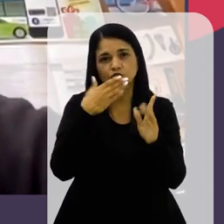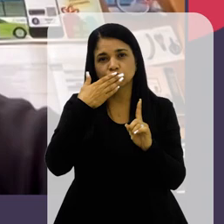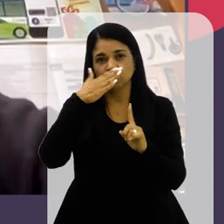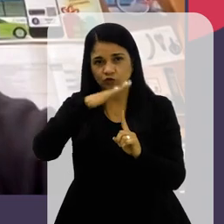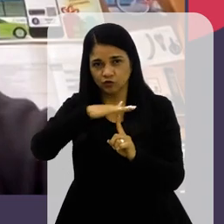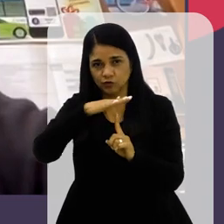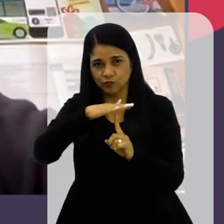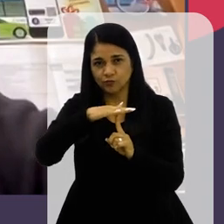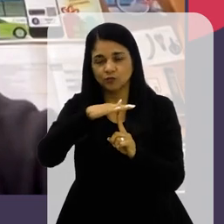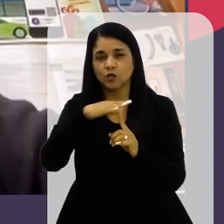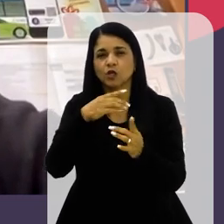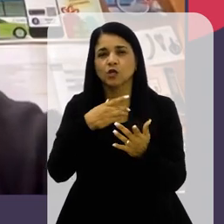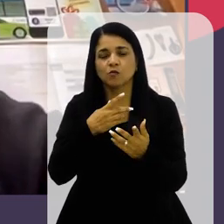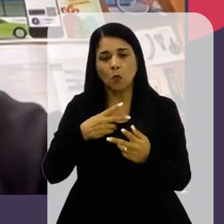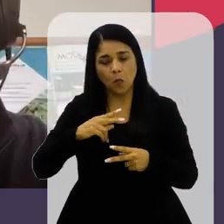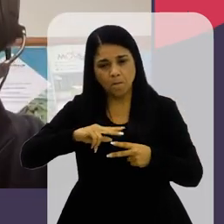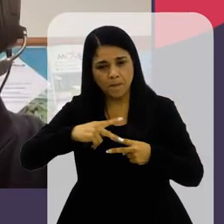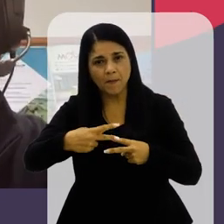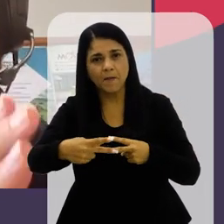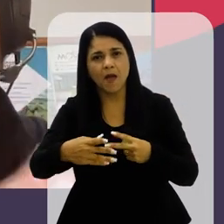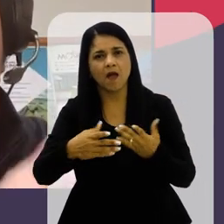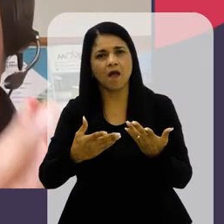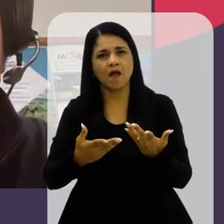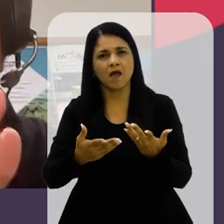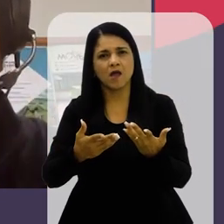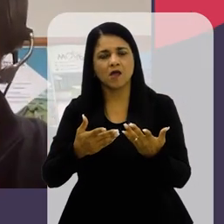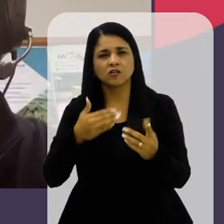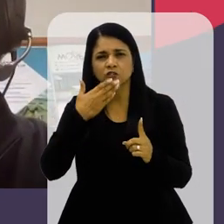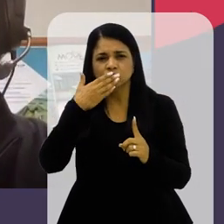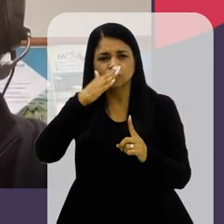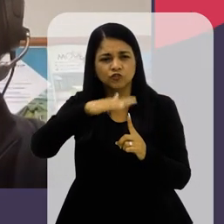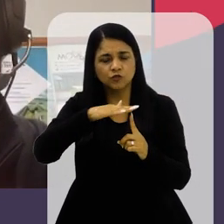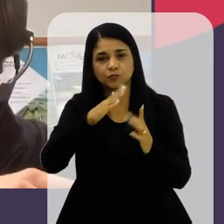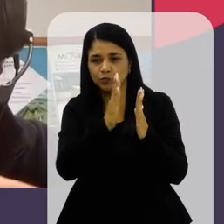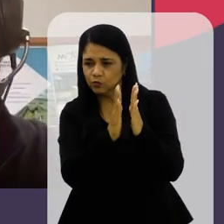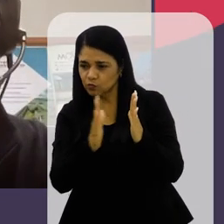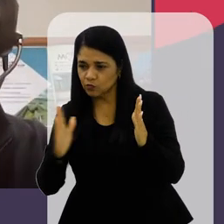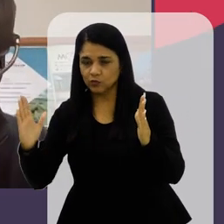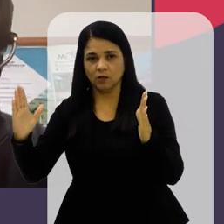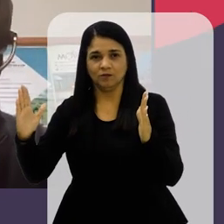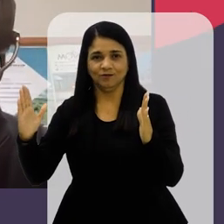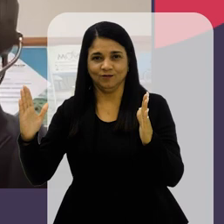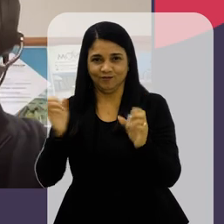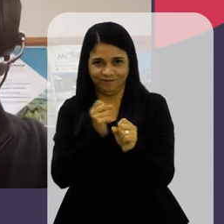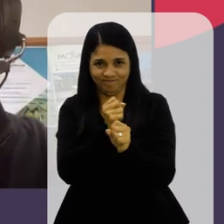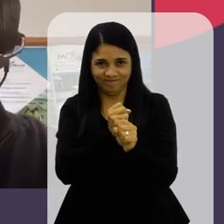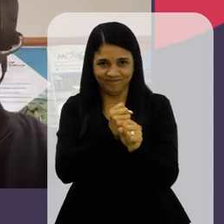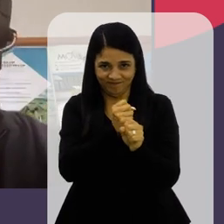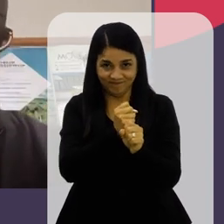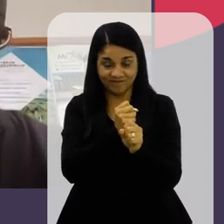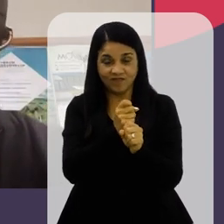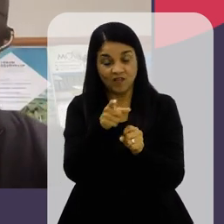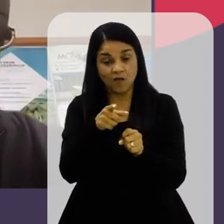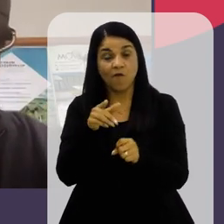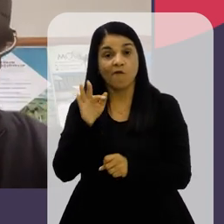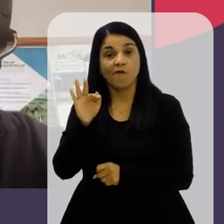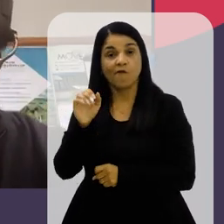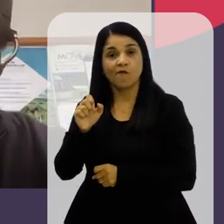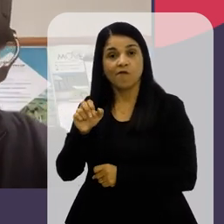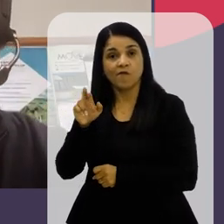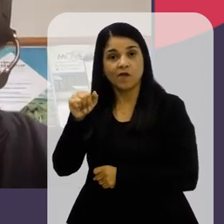tipos de crime Ao longo do tempo Da sua frequência Ou seja A frequência De diferentes tipos De crime Ao longo Desses anos E